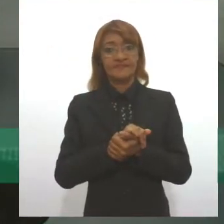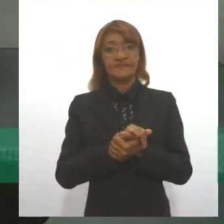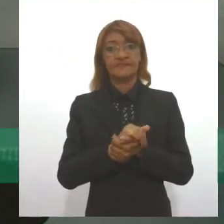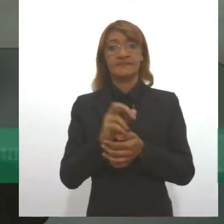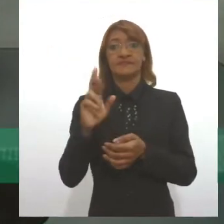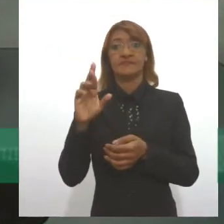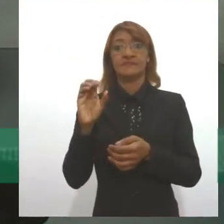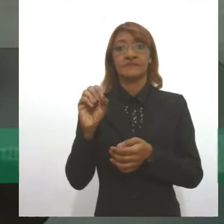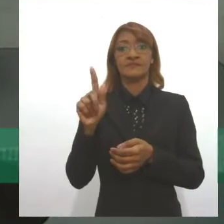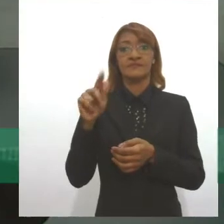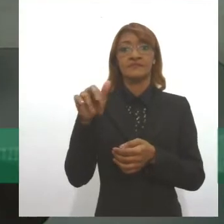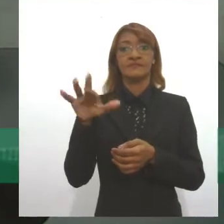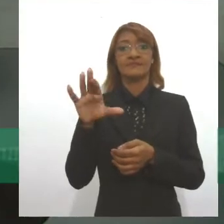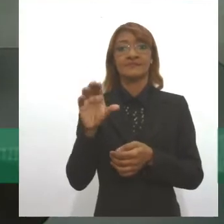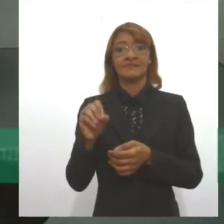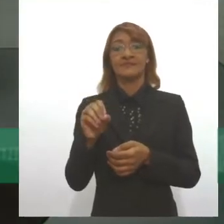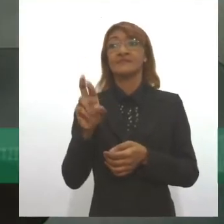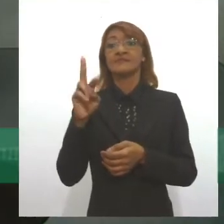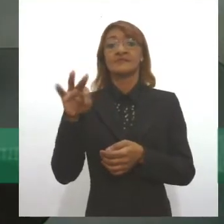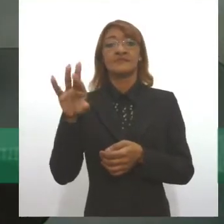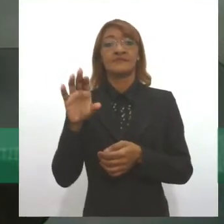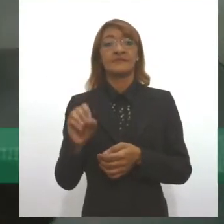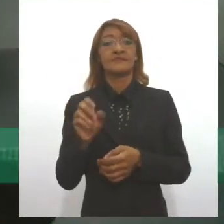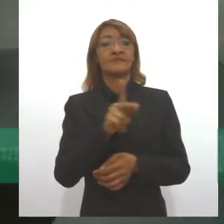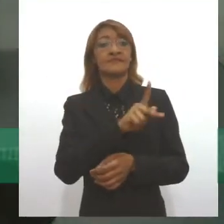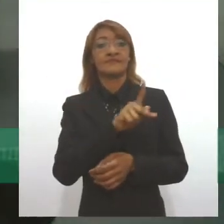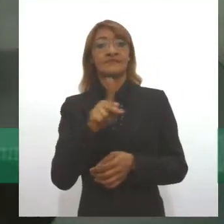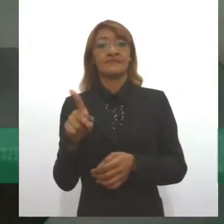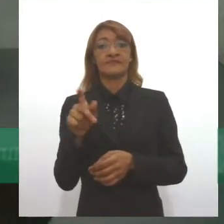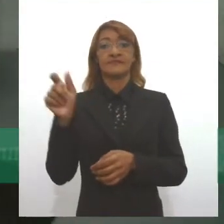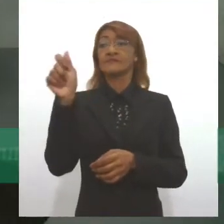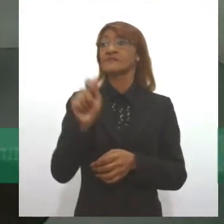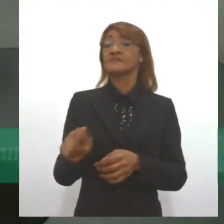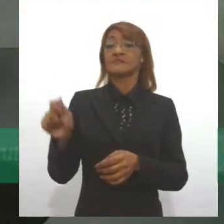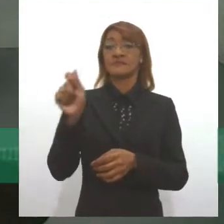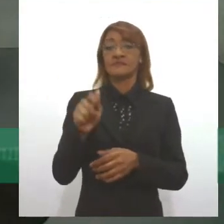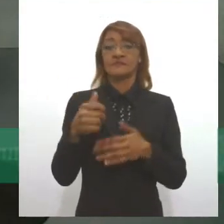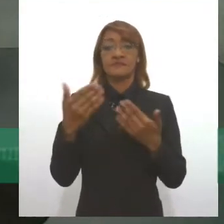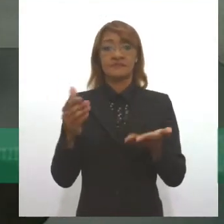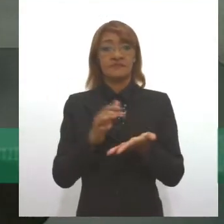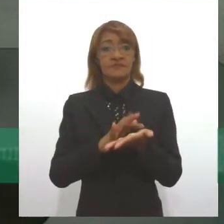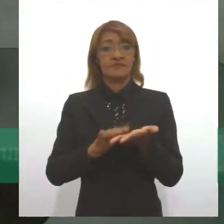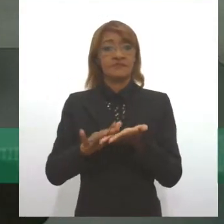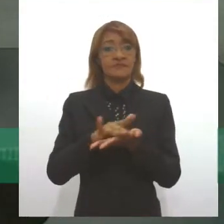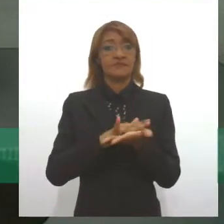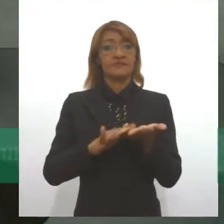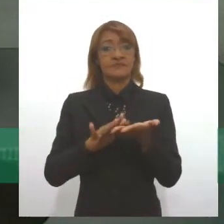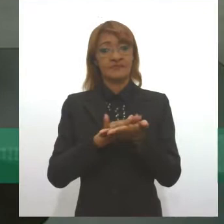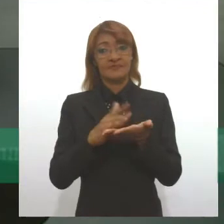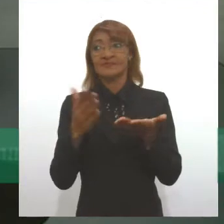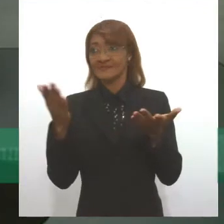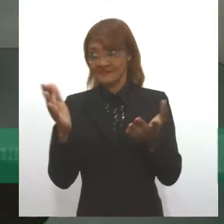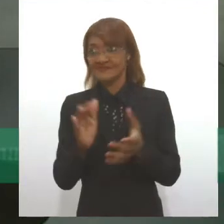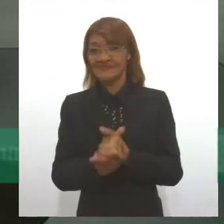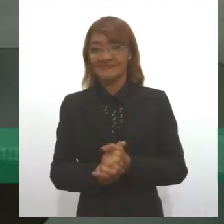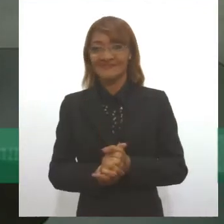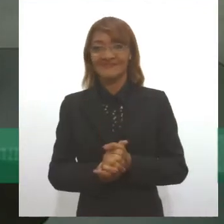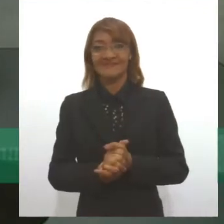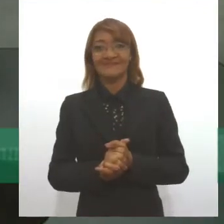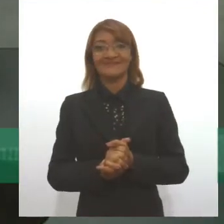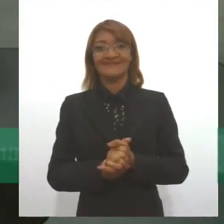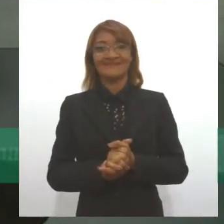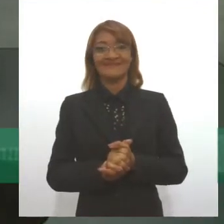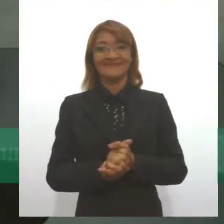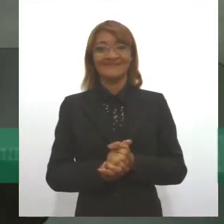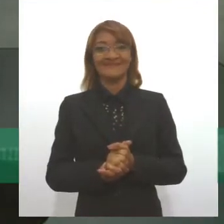Rogério Ribeiro, que é presidente da Associação dos Ciganos. Se eu não estiver equivocada aqui, que eu me perdi no